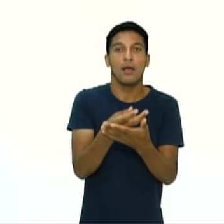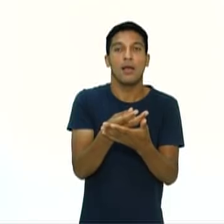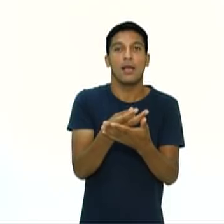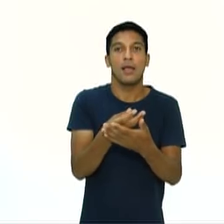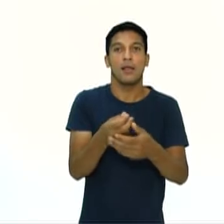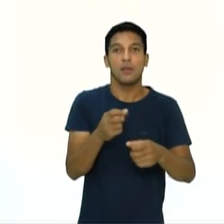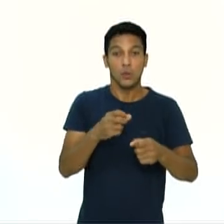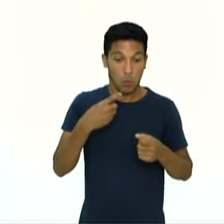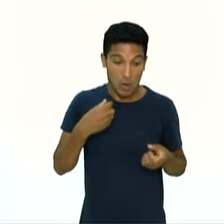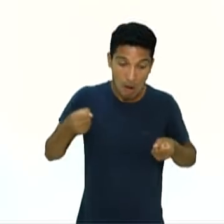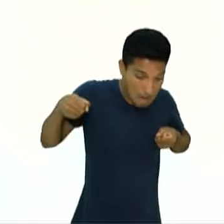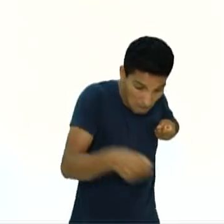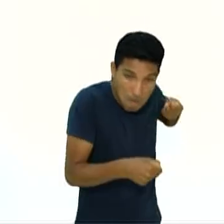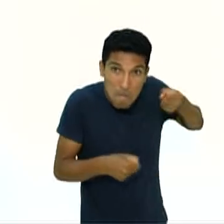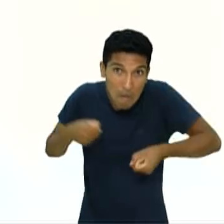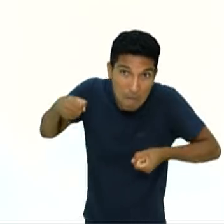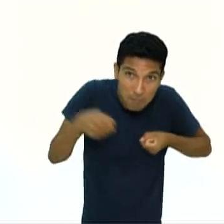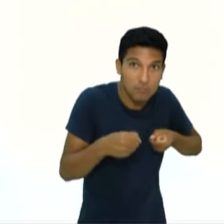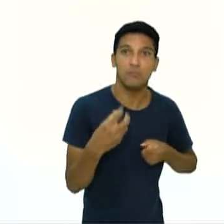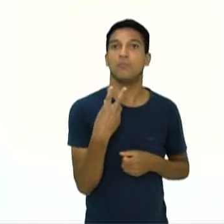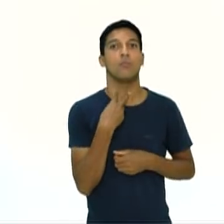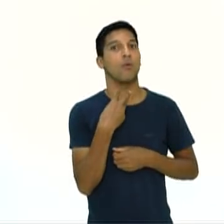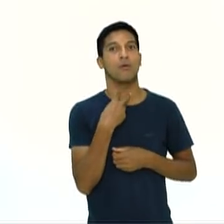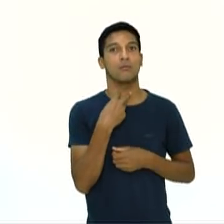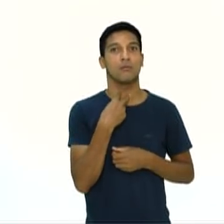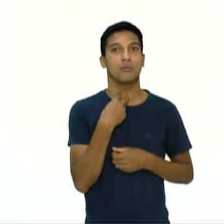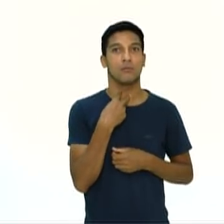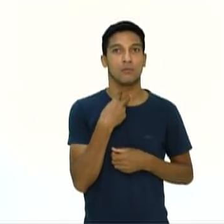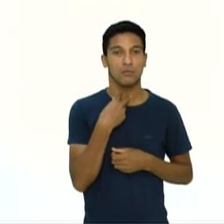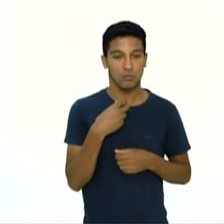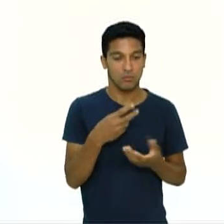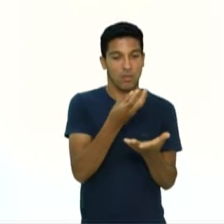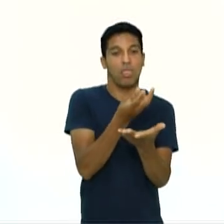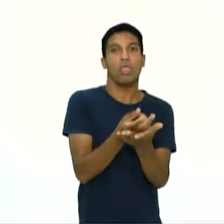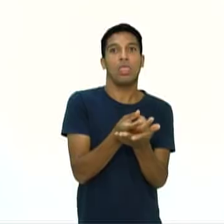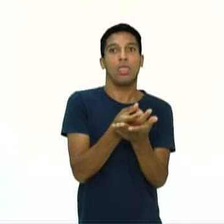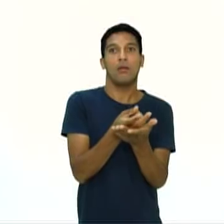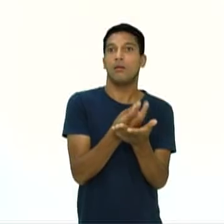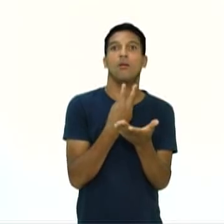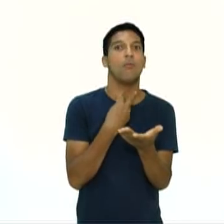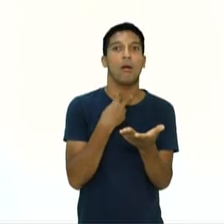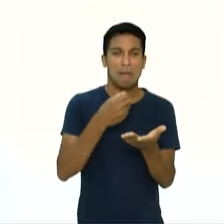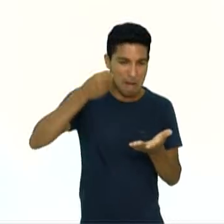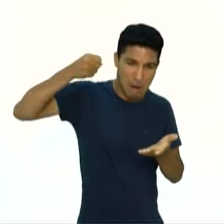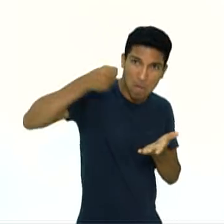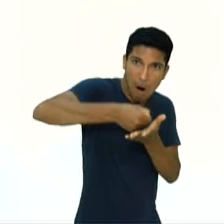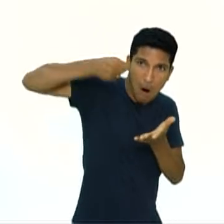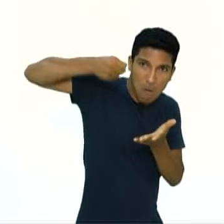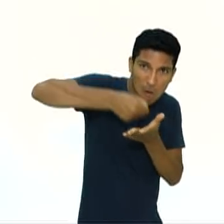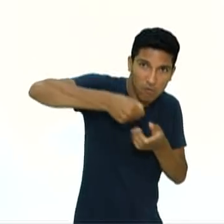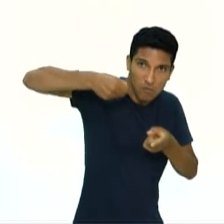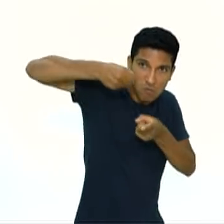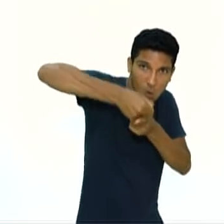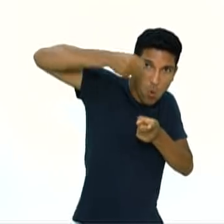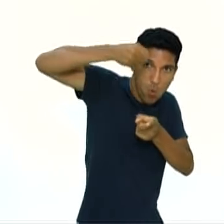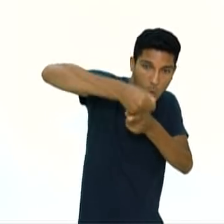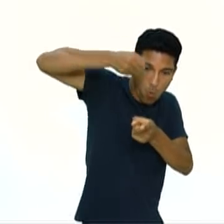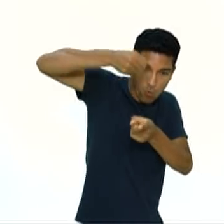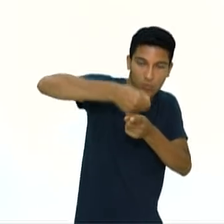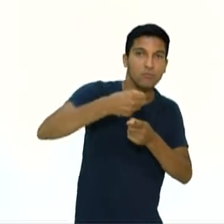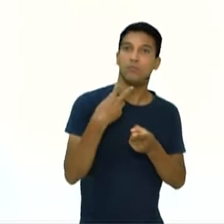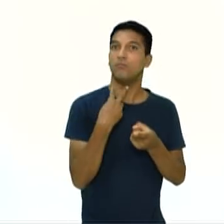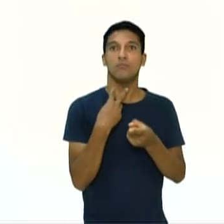boxeador, ele não pode bater no adversário, estando o adversário no chão, na lona, como se diz, tá?